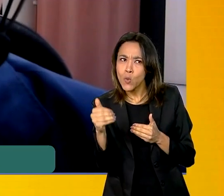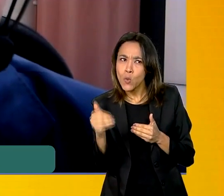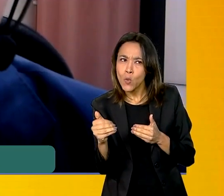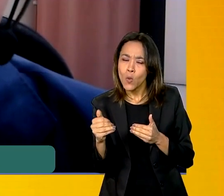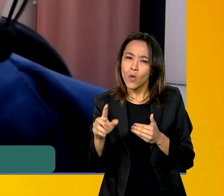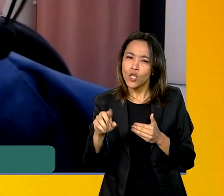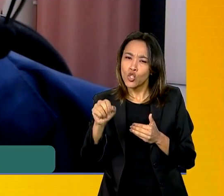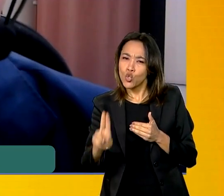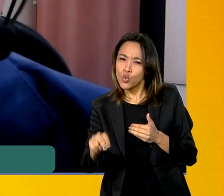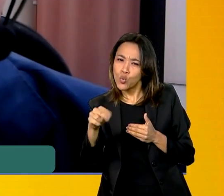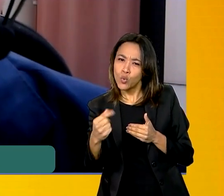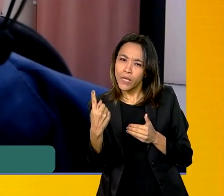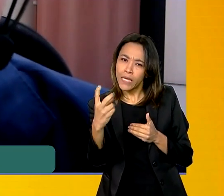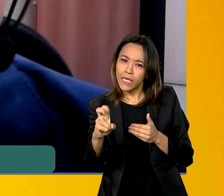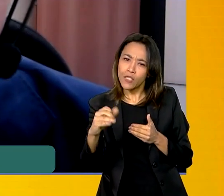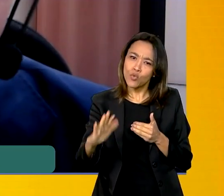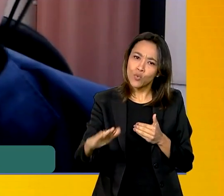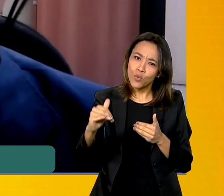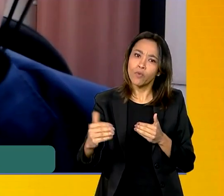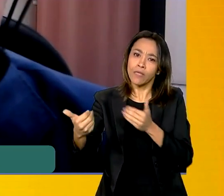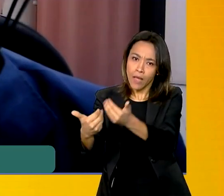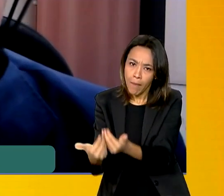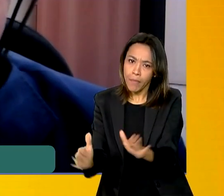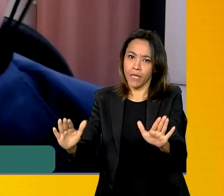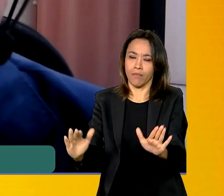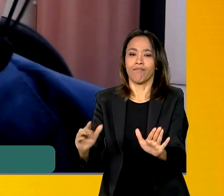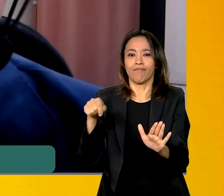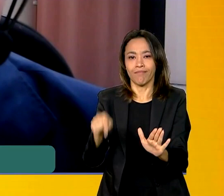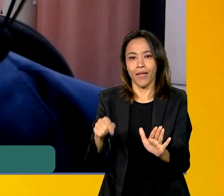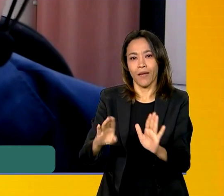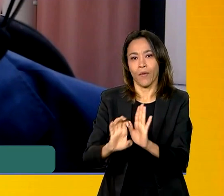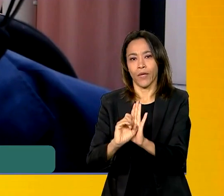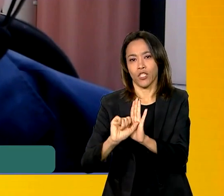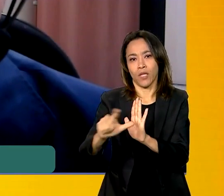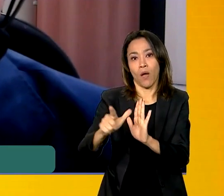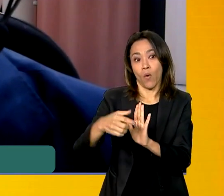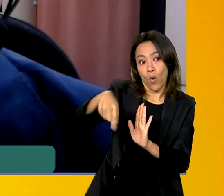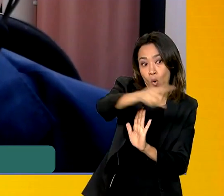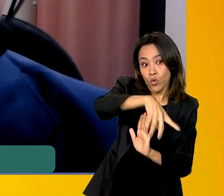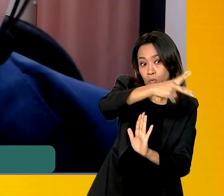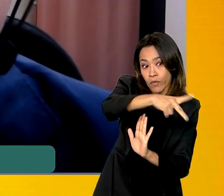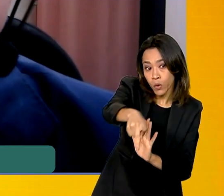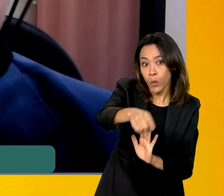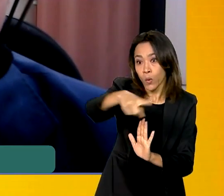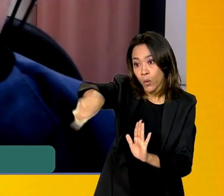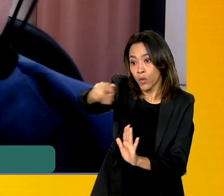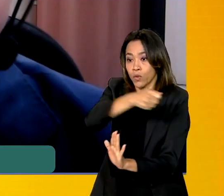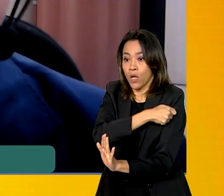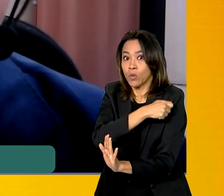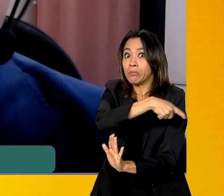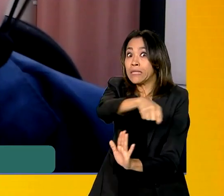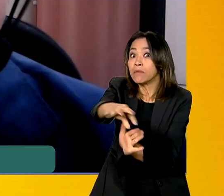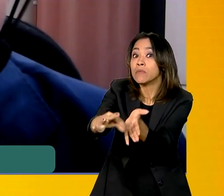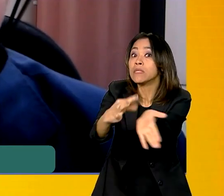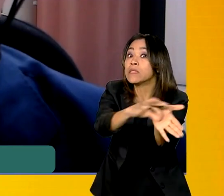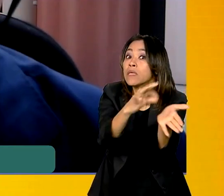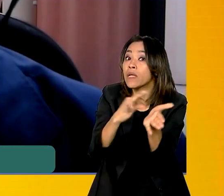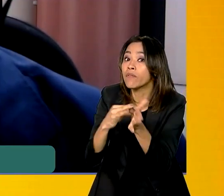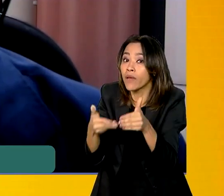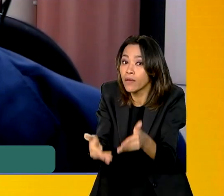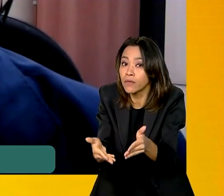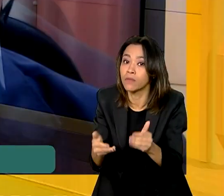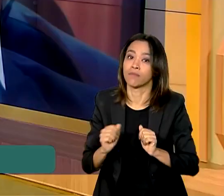quinzena de junho. E as pessoas, os professores e os alunos devem, portanto, se candidatar, alunos e alunas, a essa